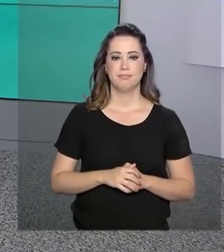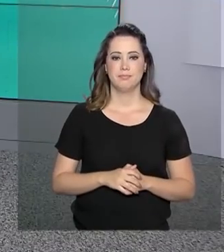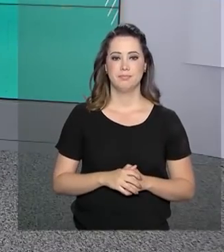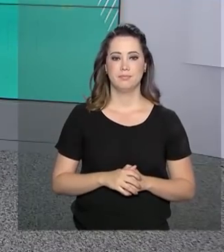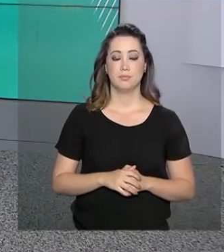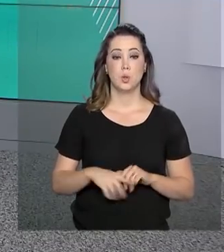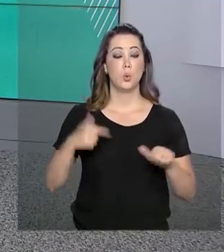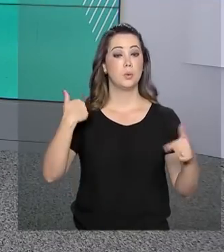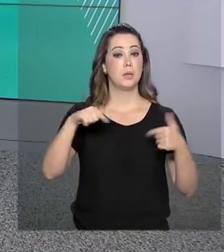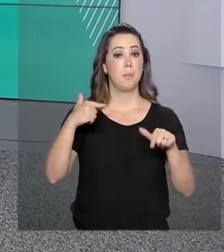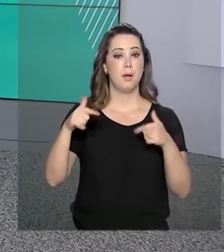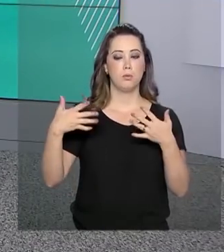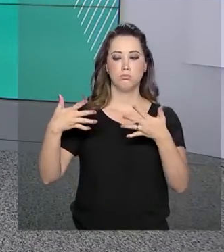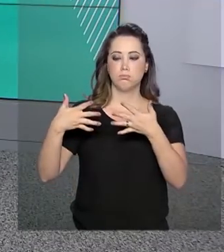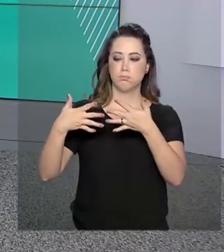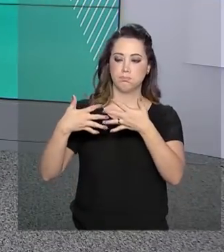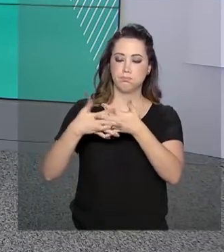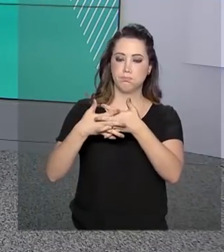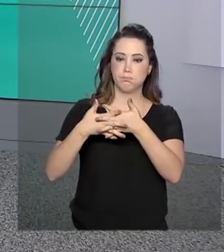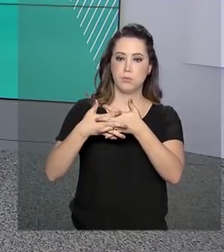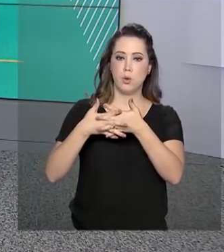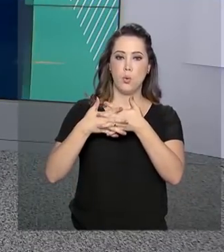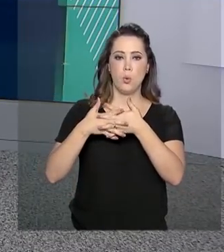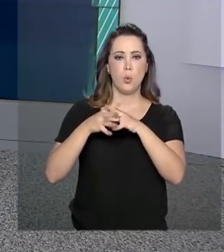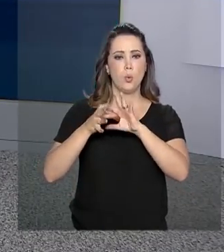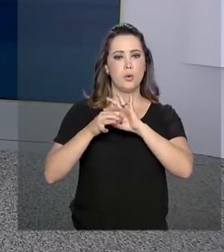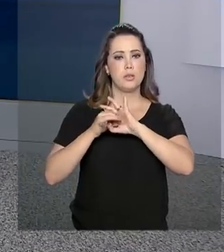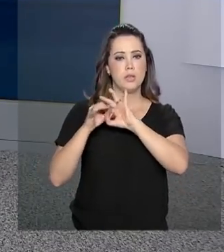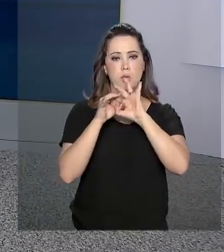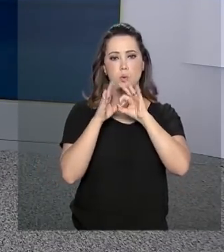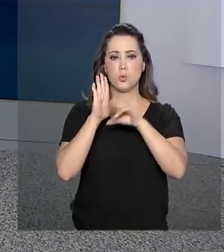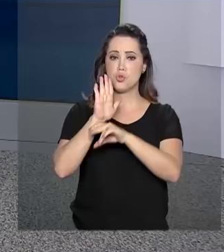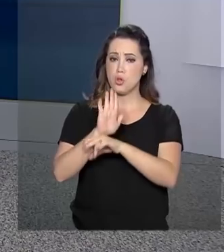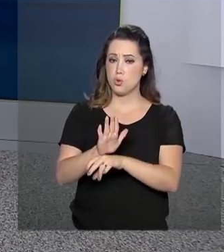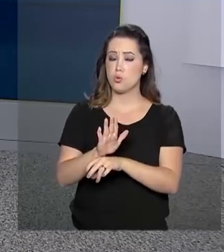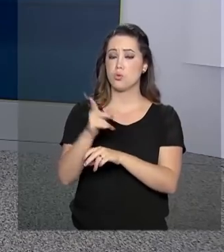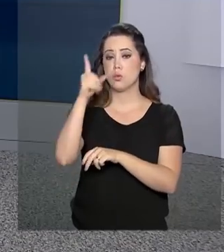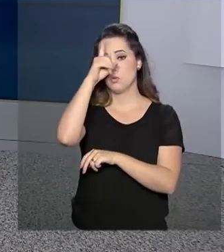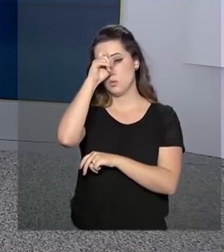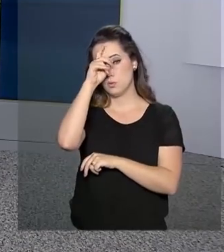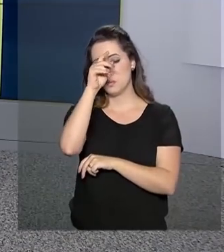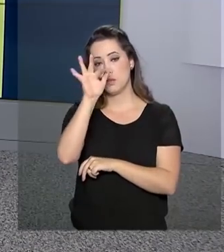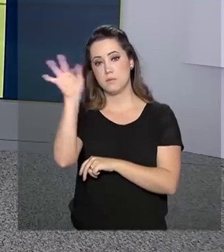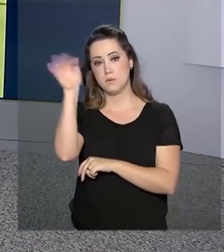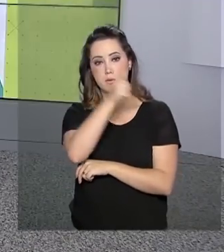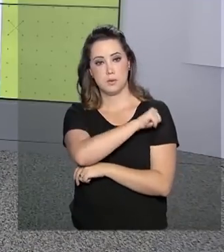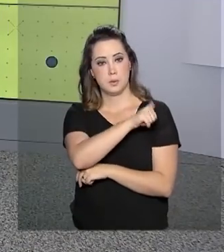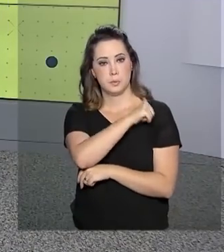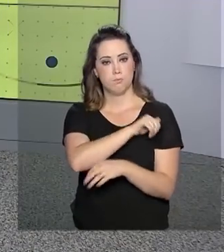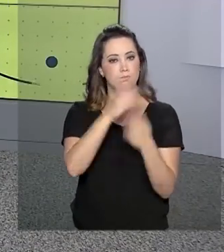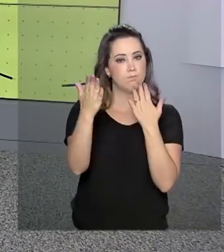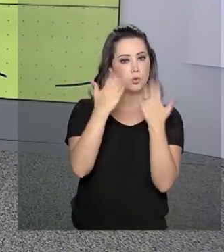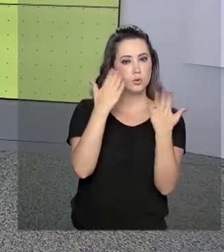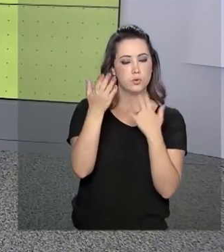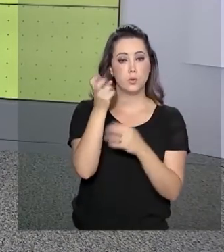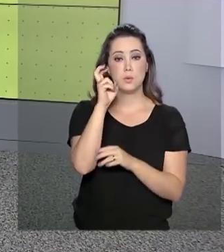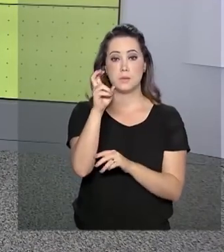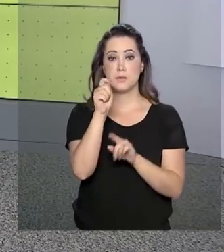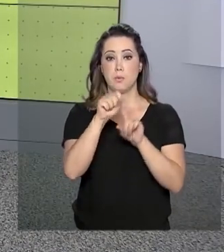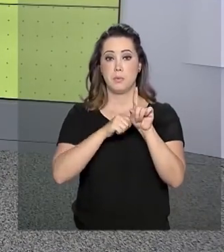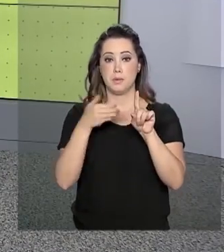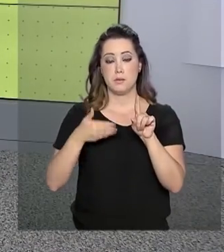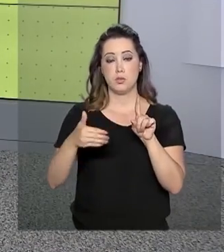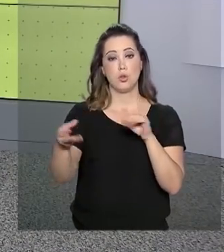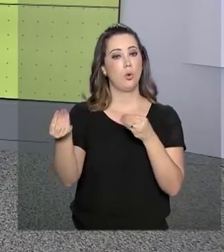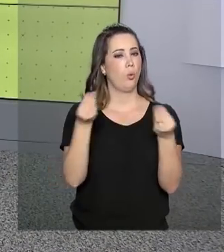A ação integrada de apoio à gestão dos hospitais federais do Rio de Janeiro divulgou um balanço dos cinco primeiros meses do ano.